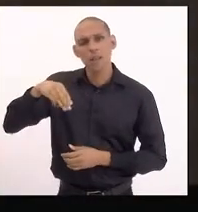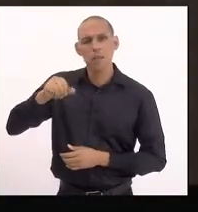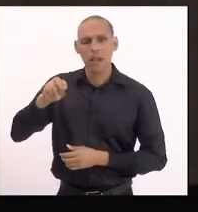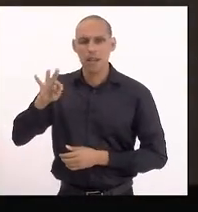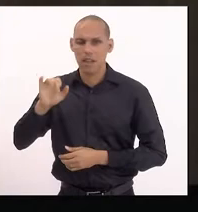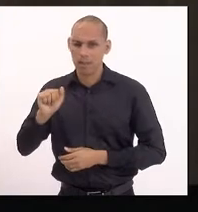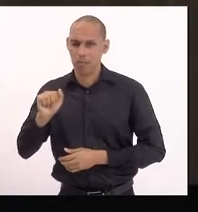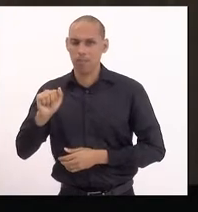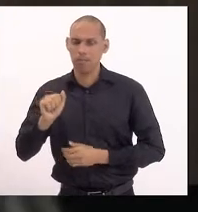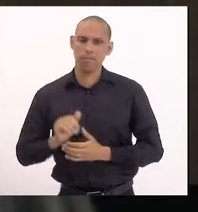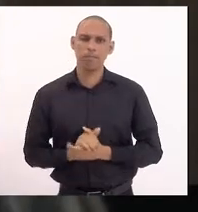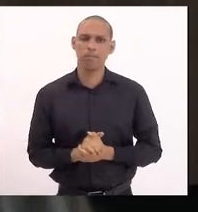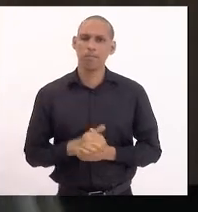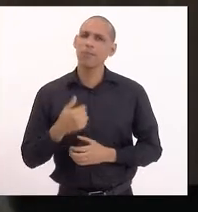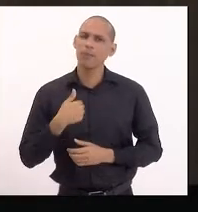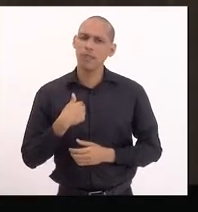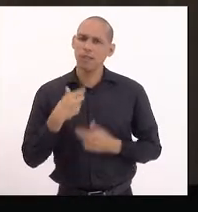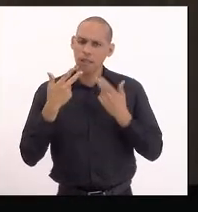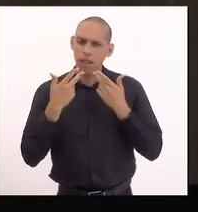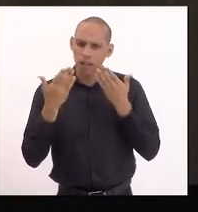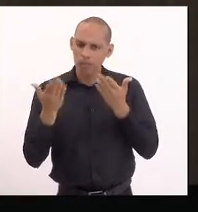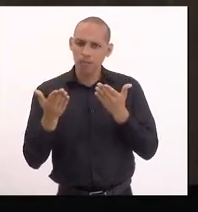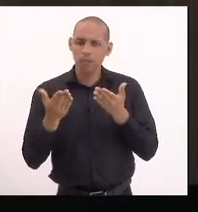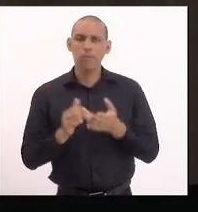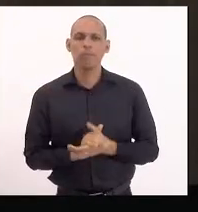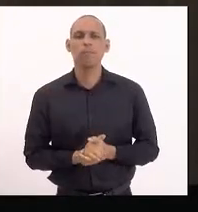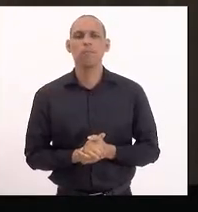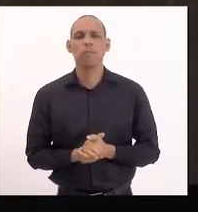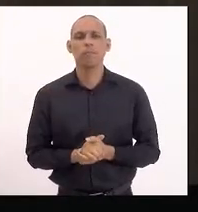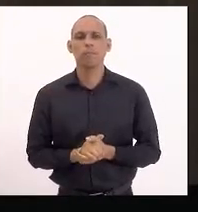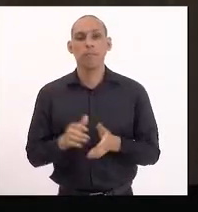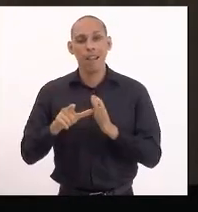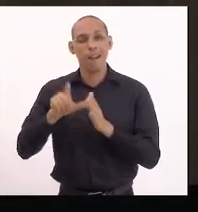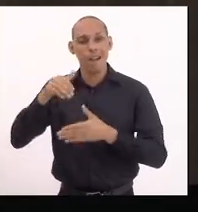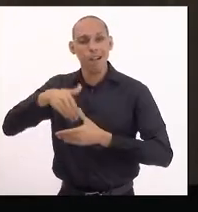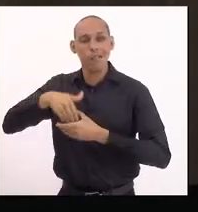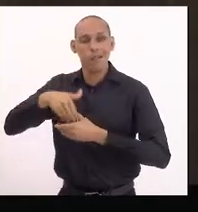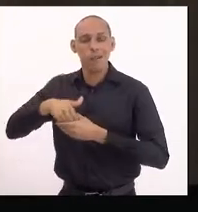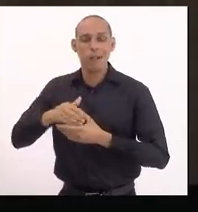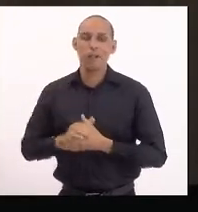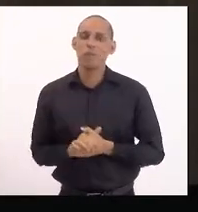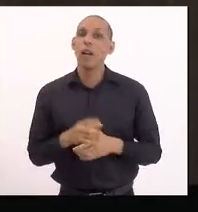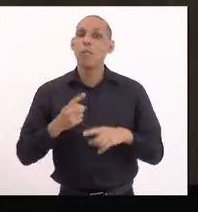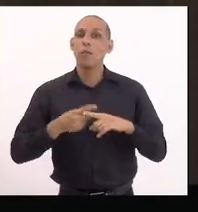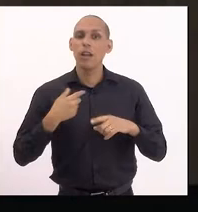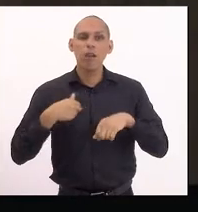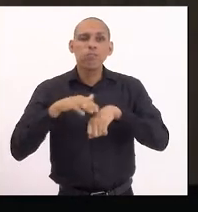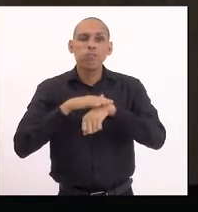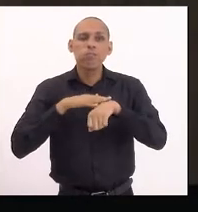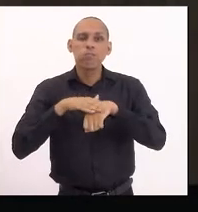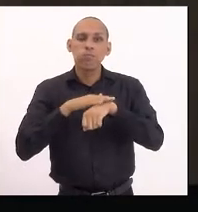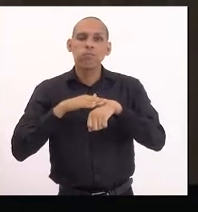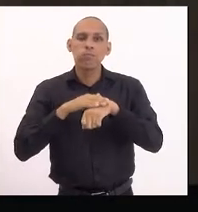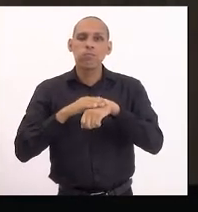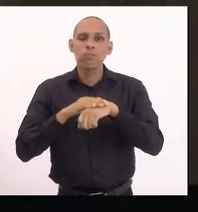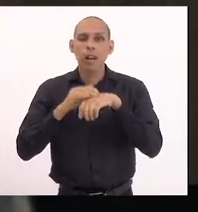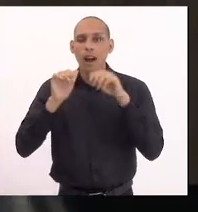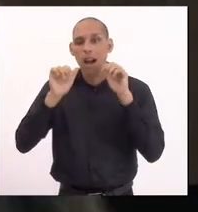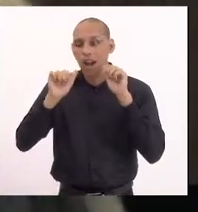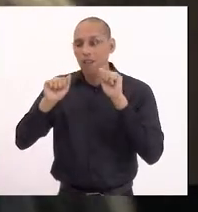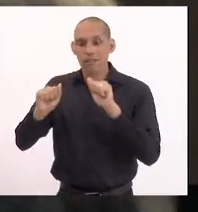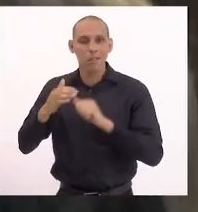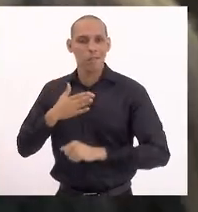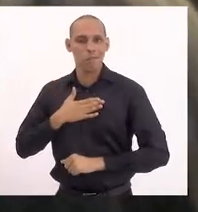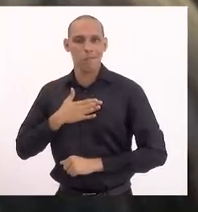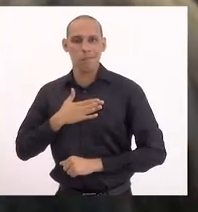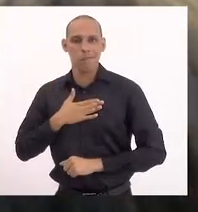eu ia até falar com a senhora antes do voto, porque eu conversei isso com a minha assessoria hoje sobre